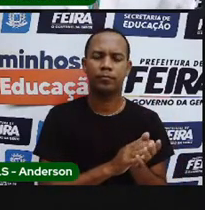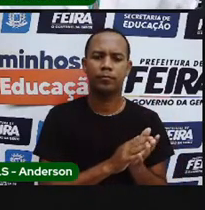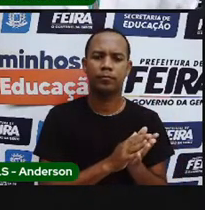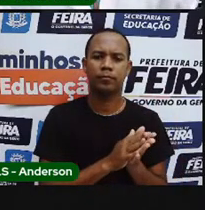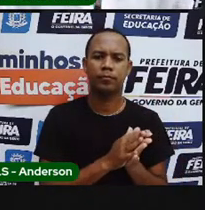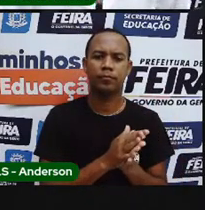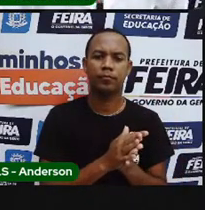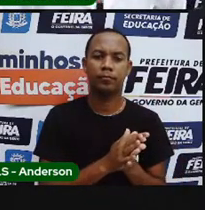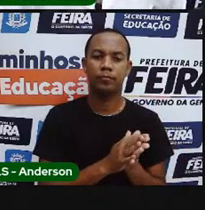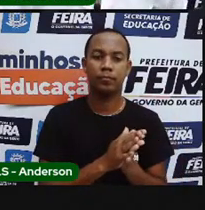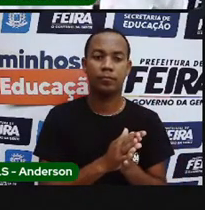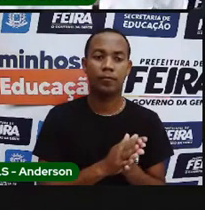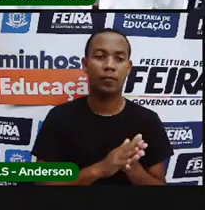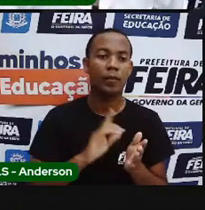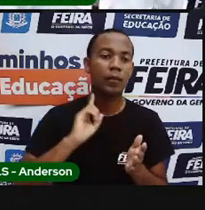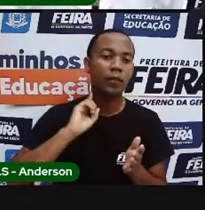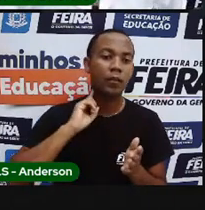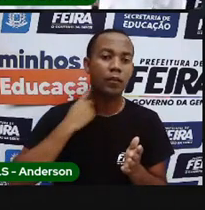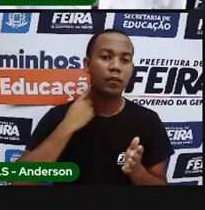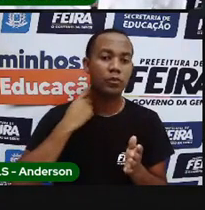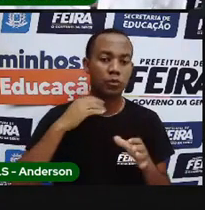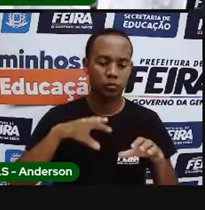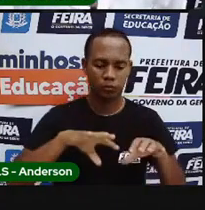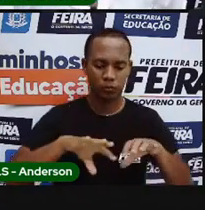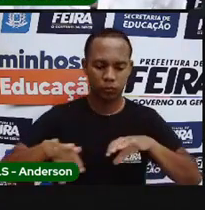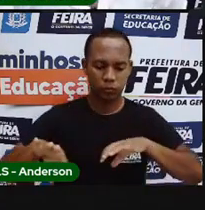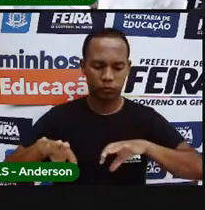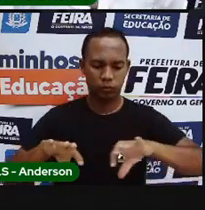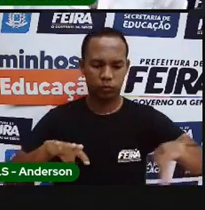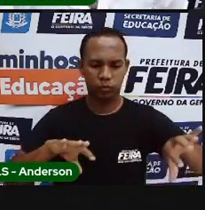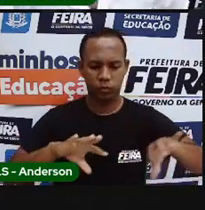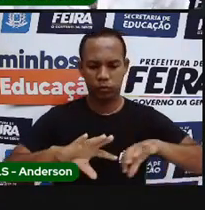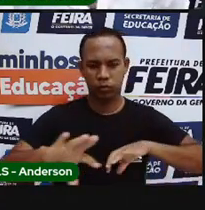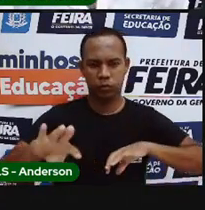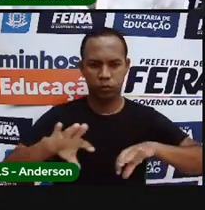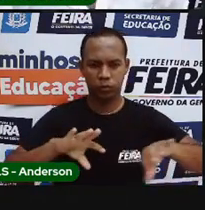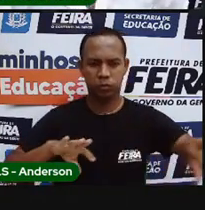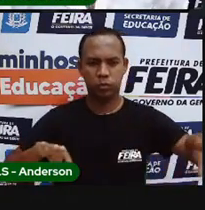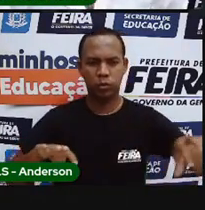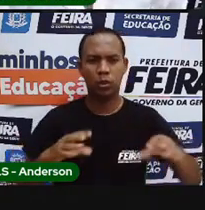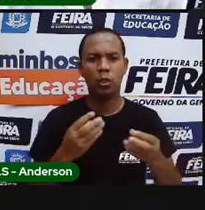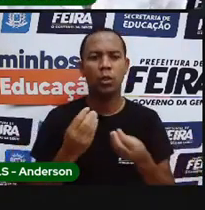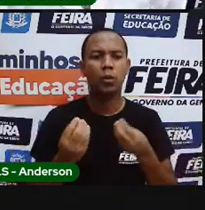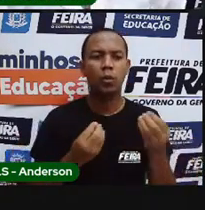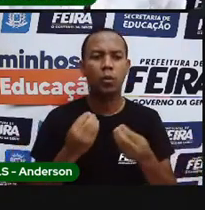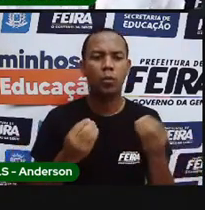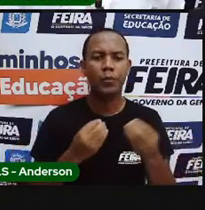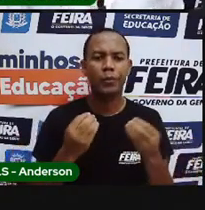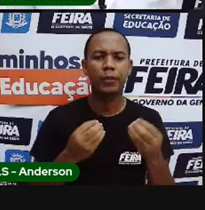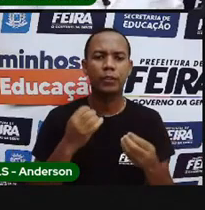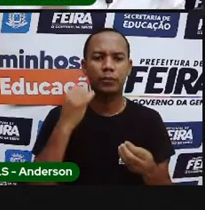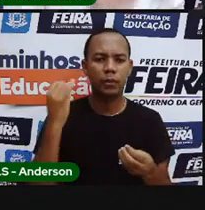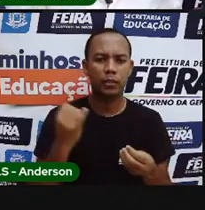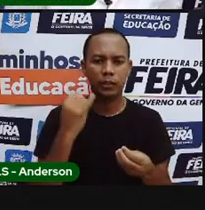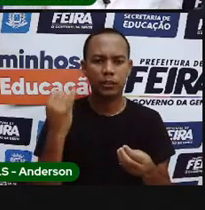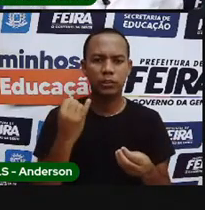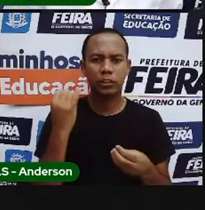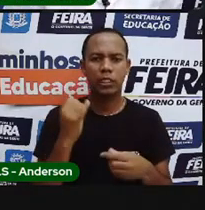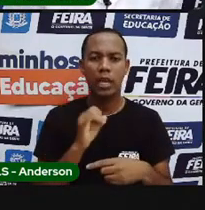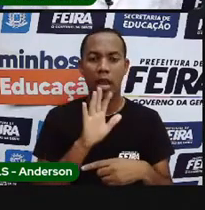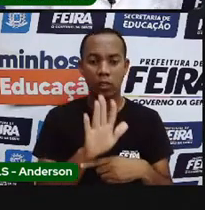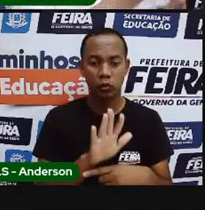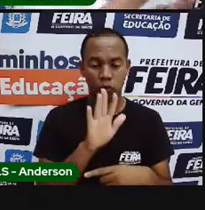Bom, separe o lixo. A Plata Mir já falou sobre isso aqui. Como é importante separar o lixo? Porque ajuda